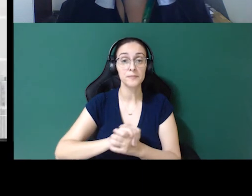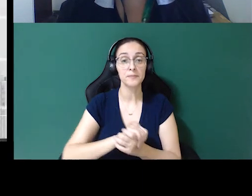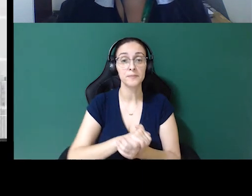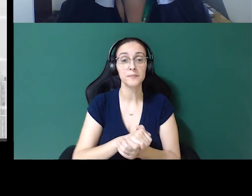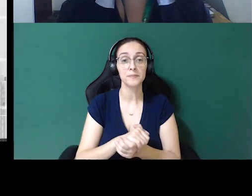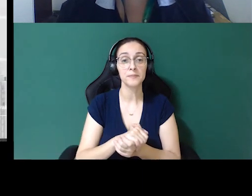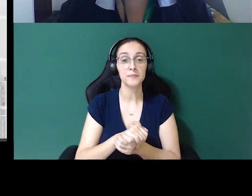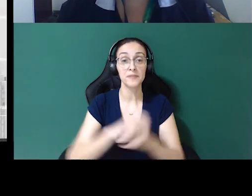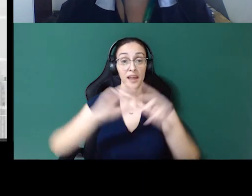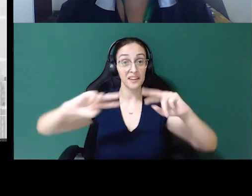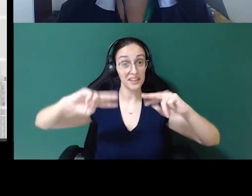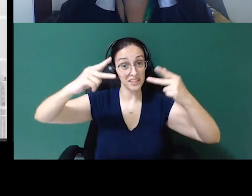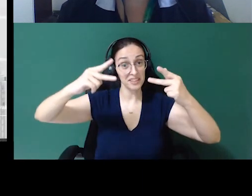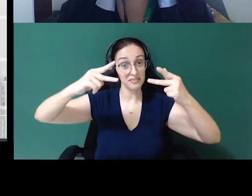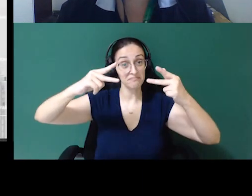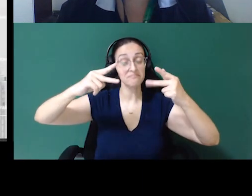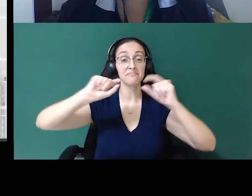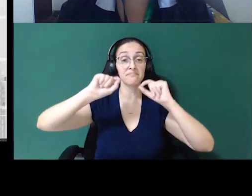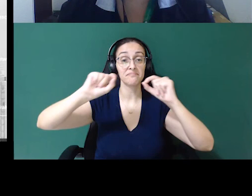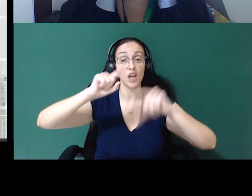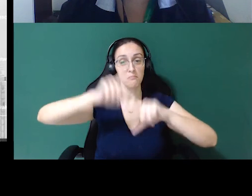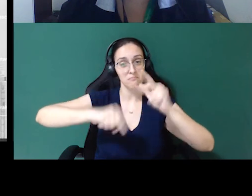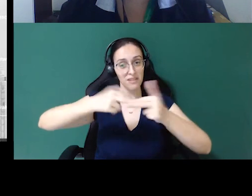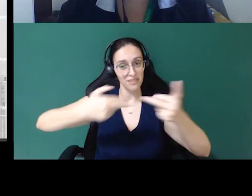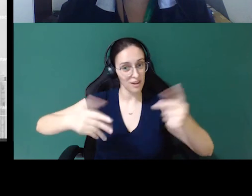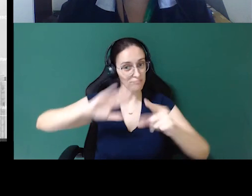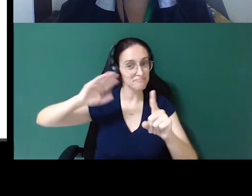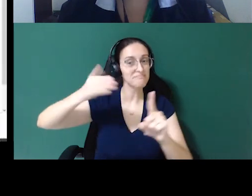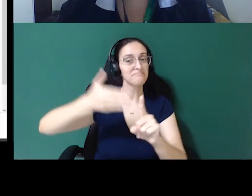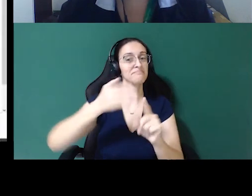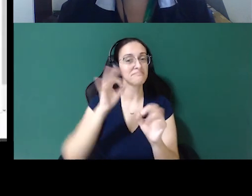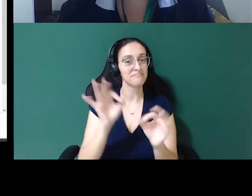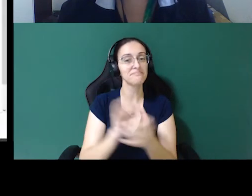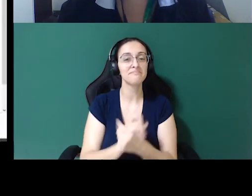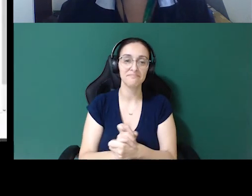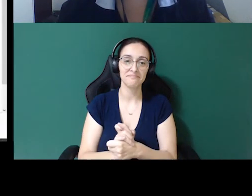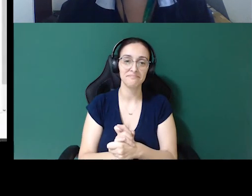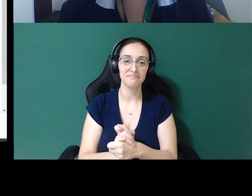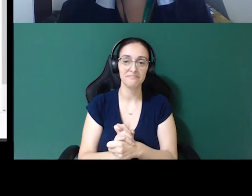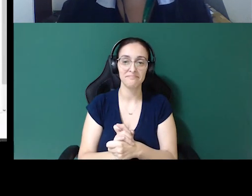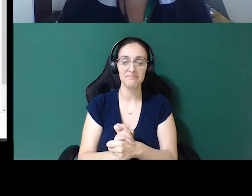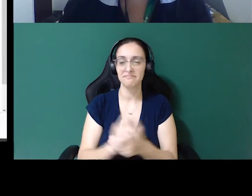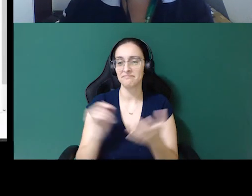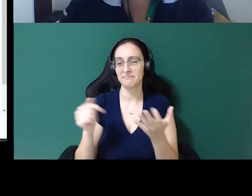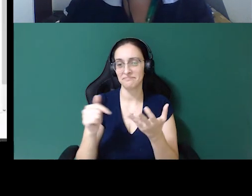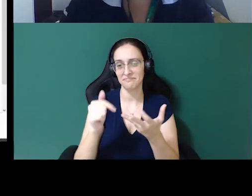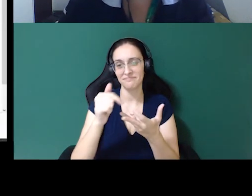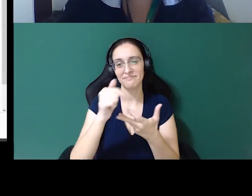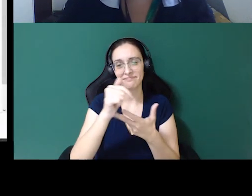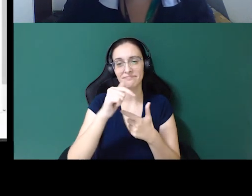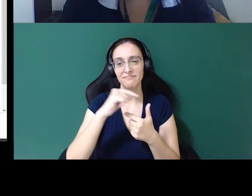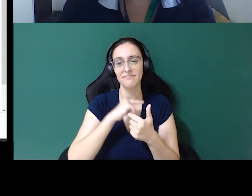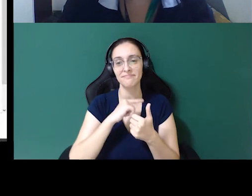o link aqui, que são os materiais de referência, que são tanto a...